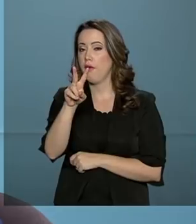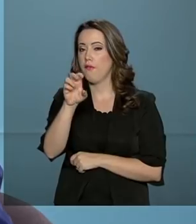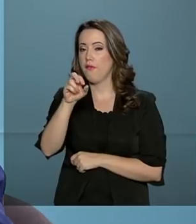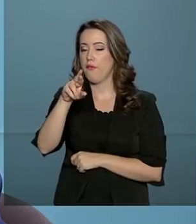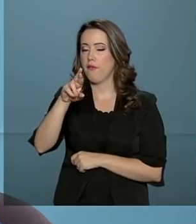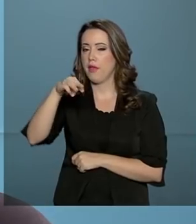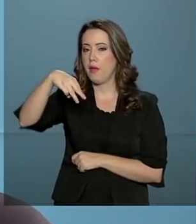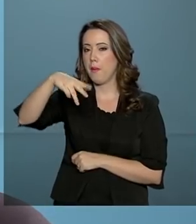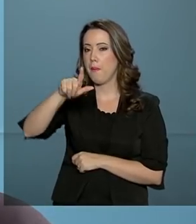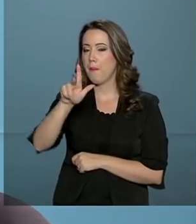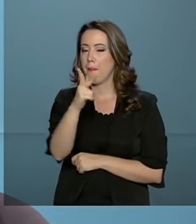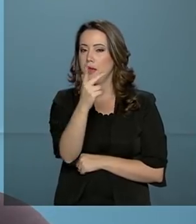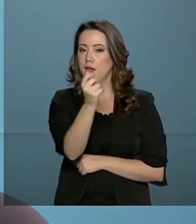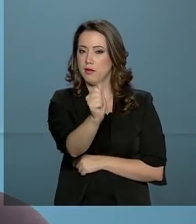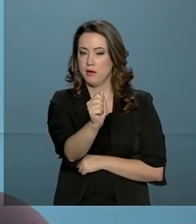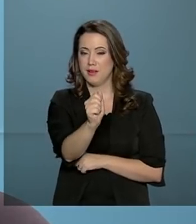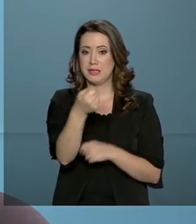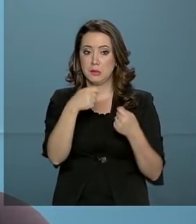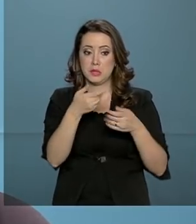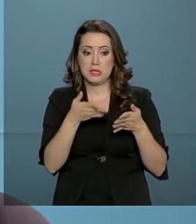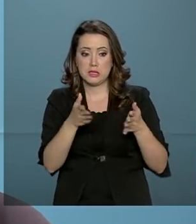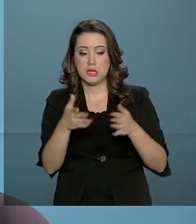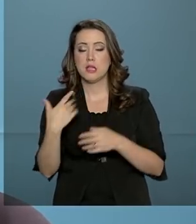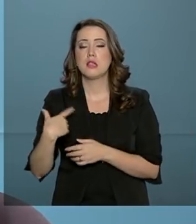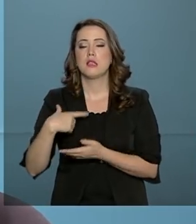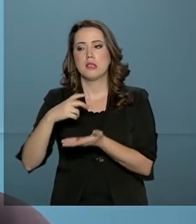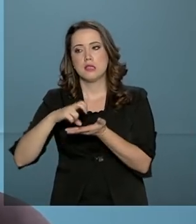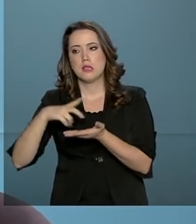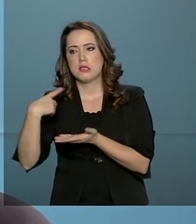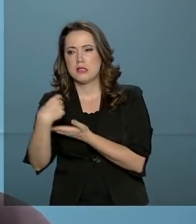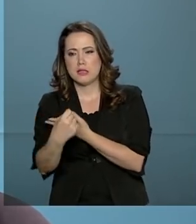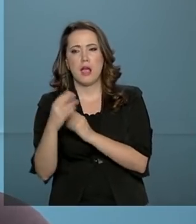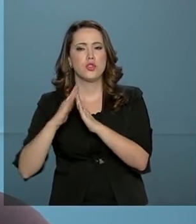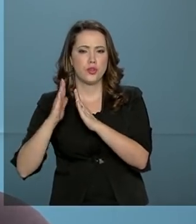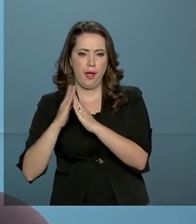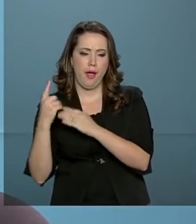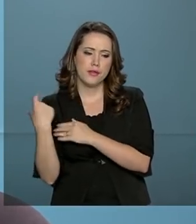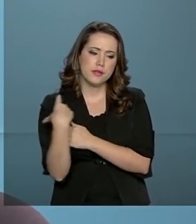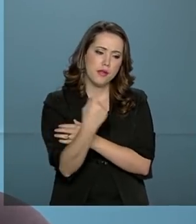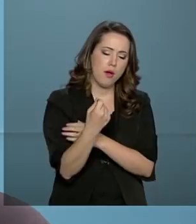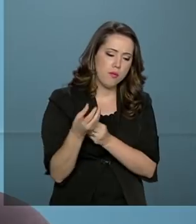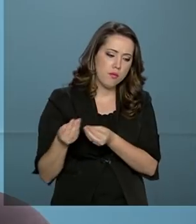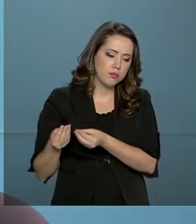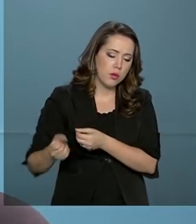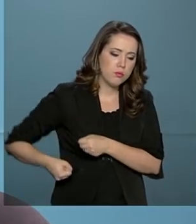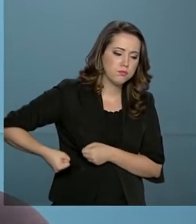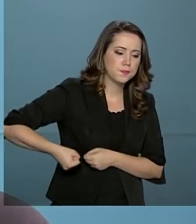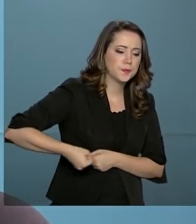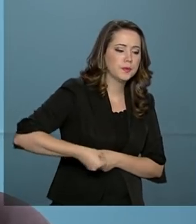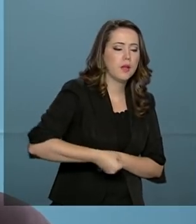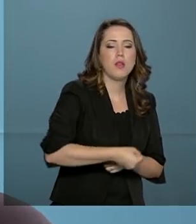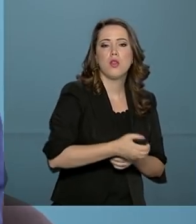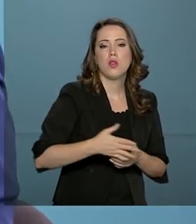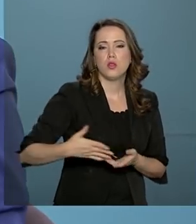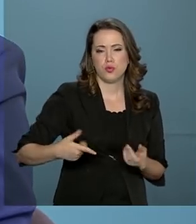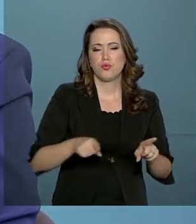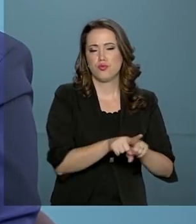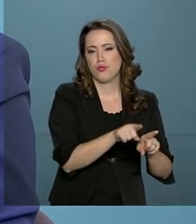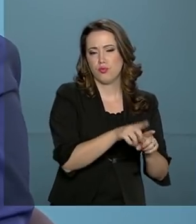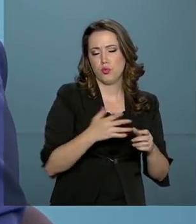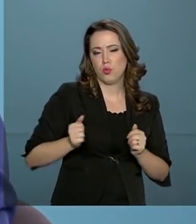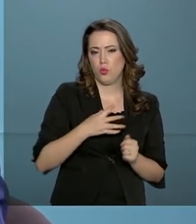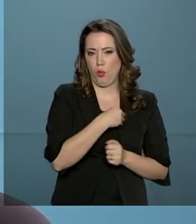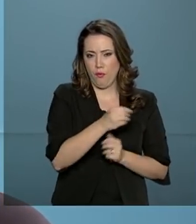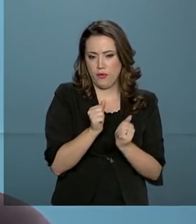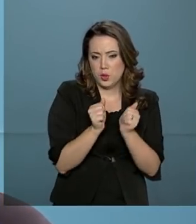anos, atravessar uma zona de perigo para deixar a criança na escola. Meio dia ela vai de novo, atravessa a zona de perigo e volta com a criança.